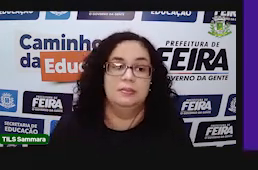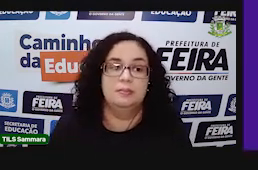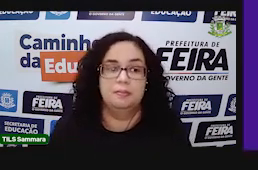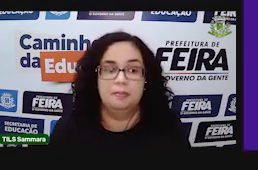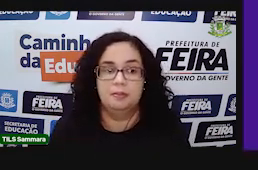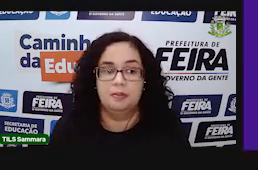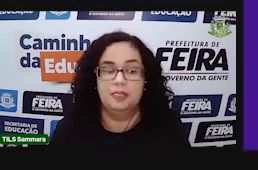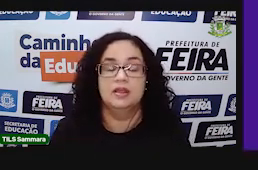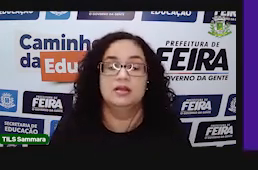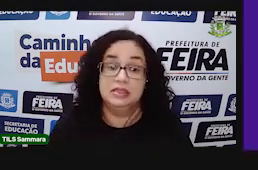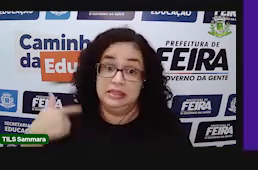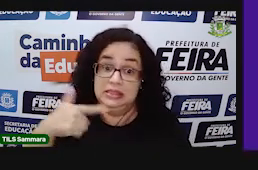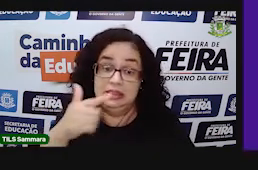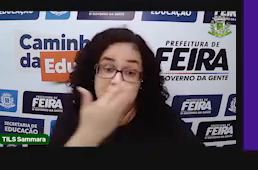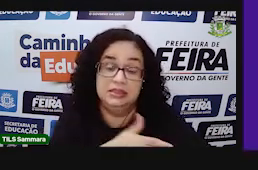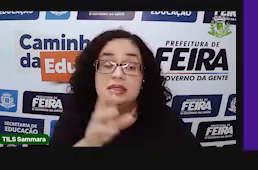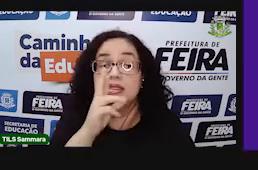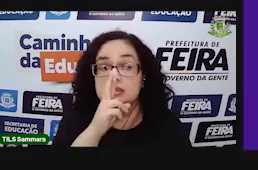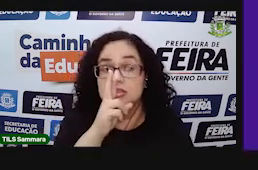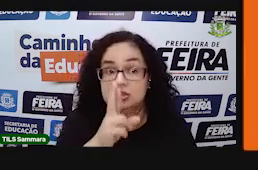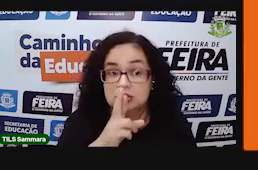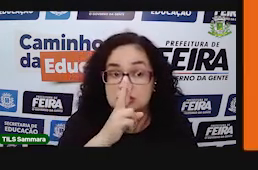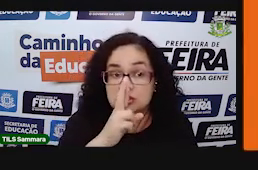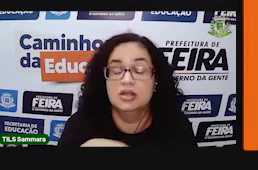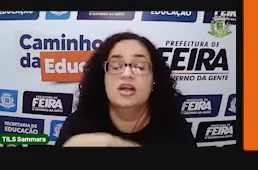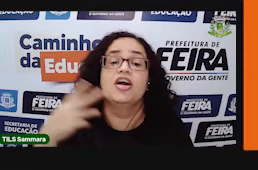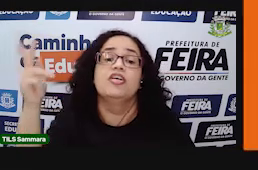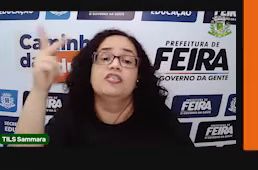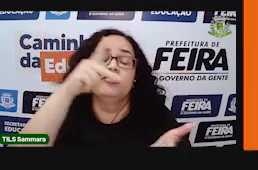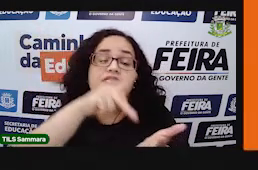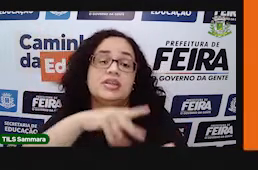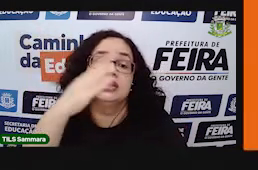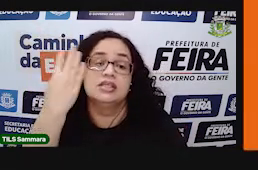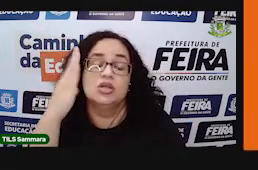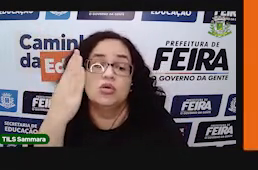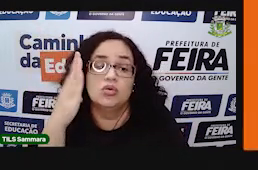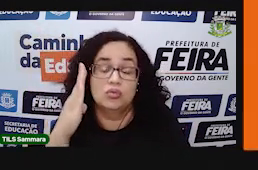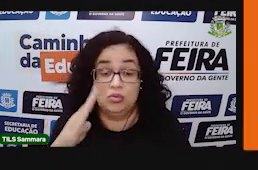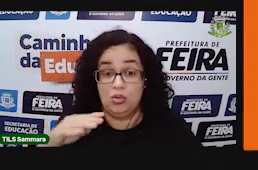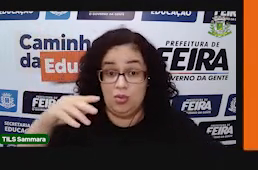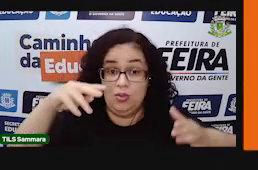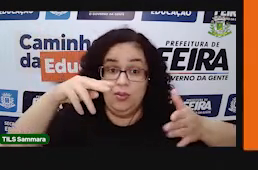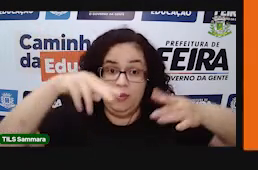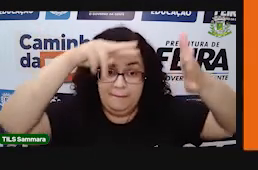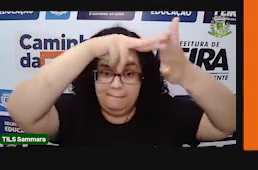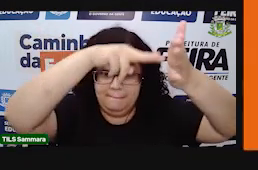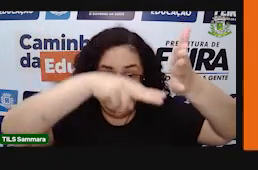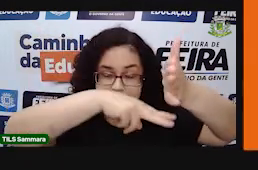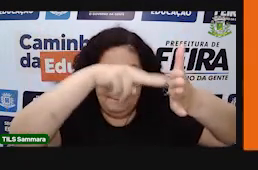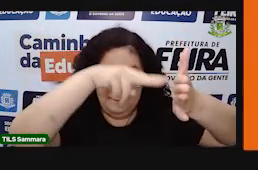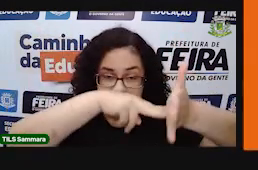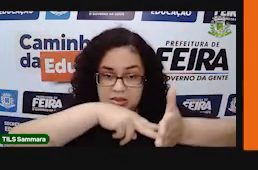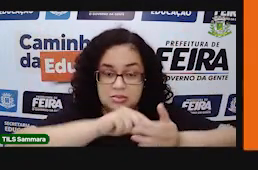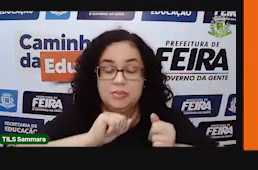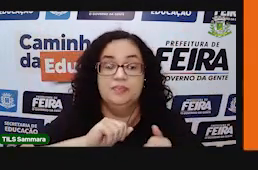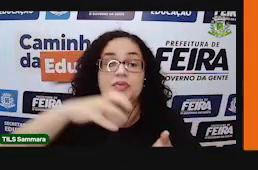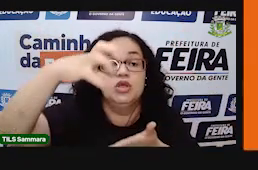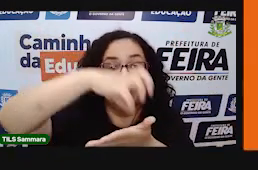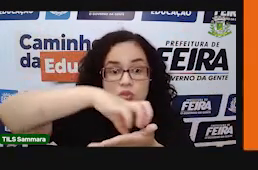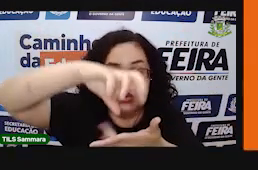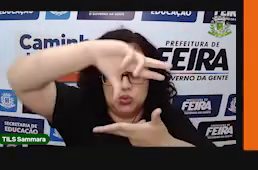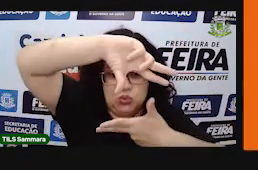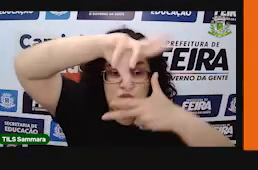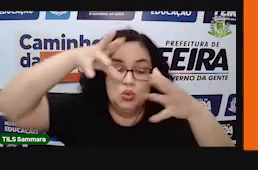três outros na minha frente aí. Vamos tentar responder em menor tempo. Verdadeiro ou falso? O prisma